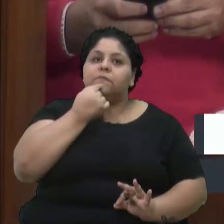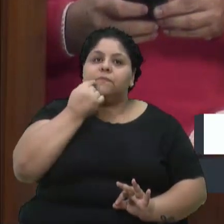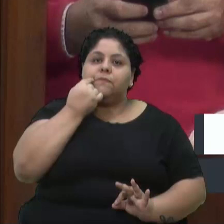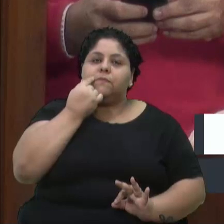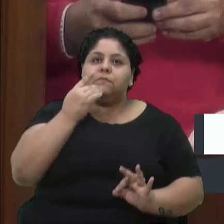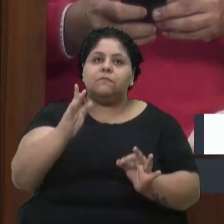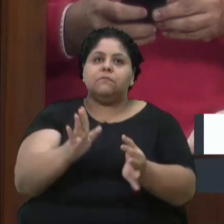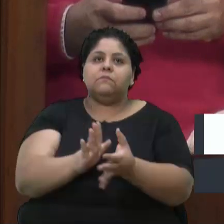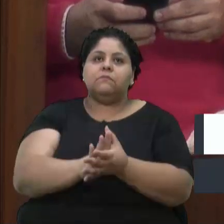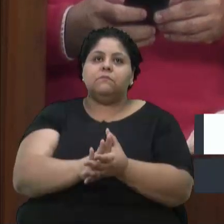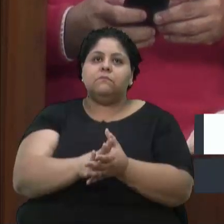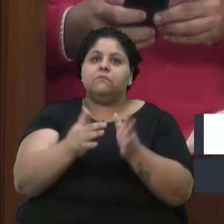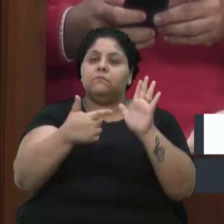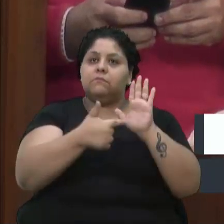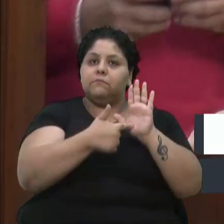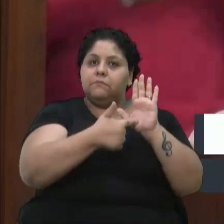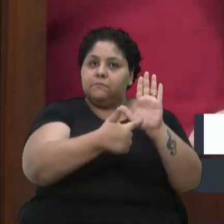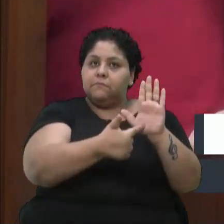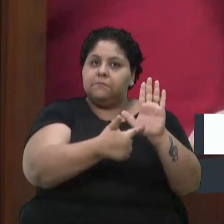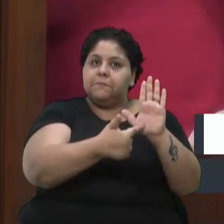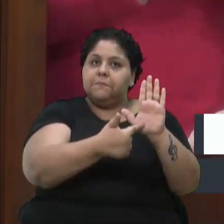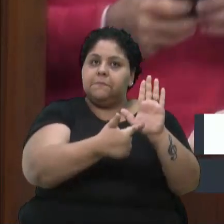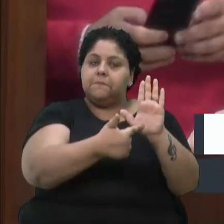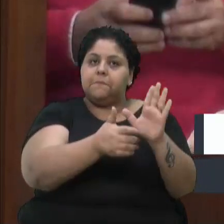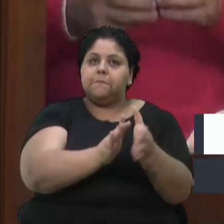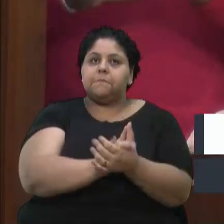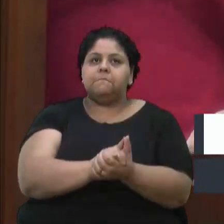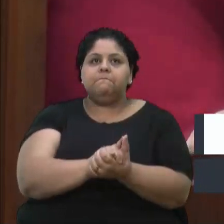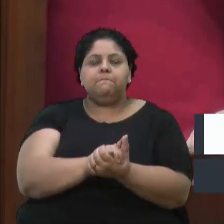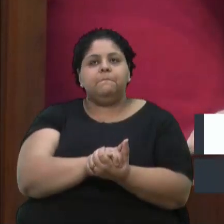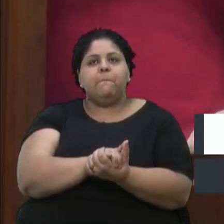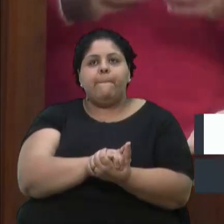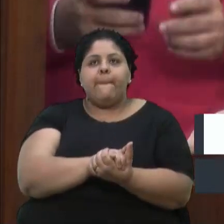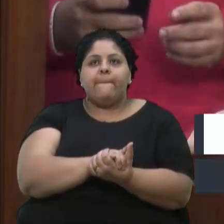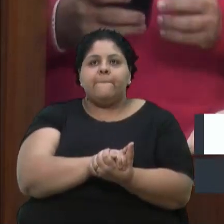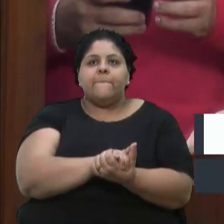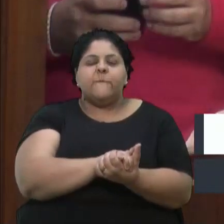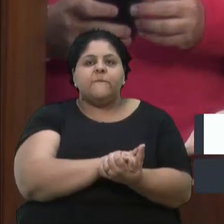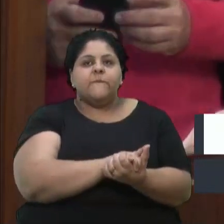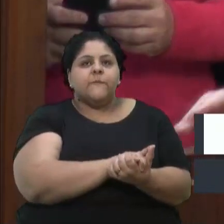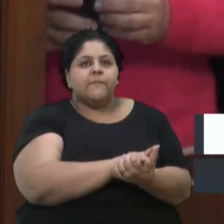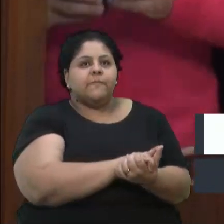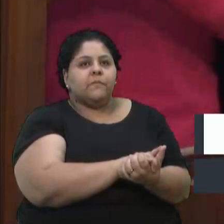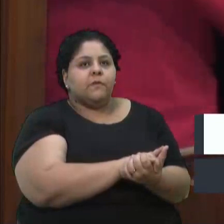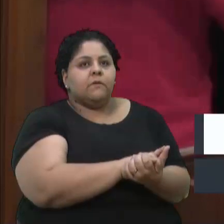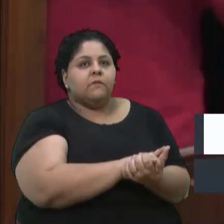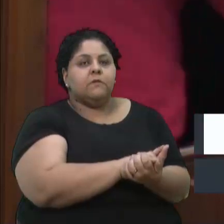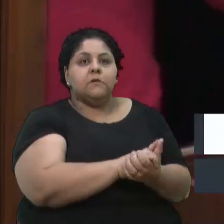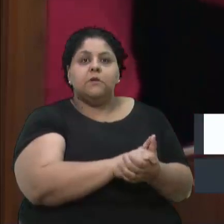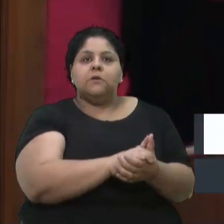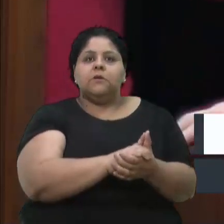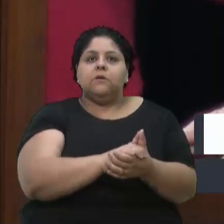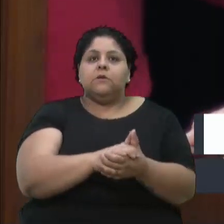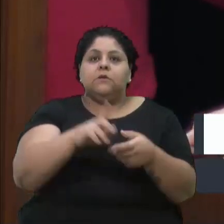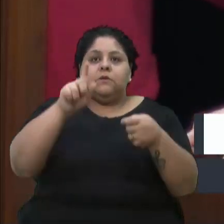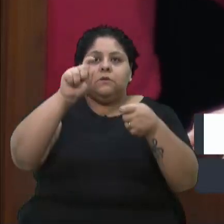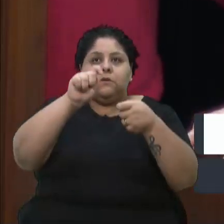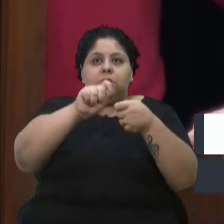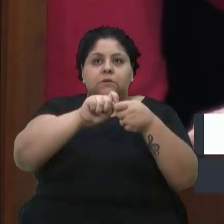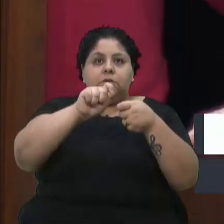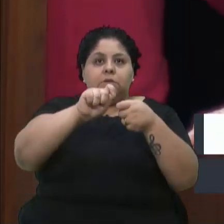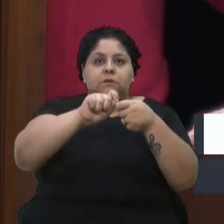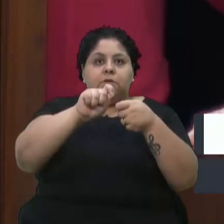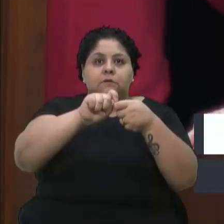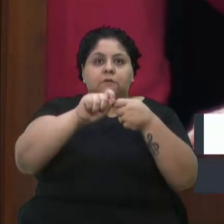15 mil, são feitos 15 mil diagnósticos de